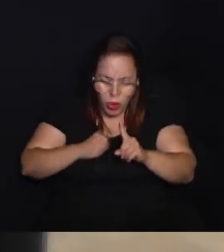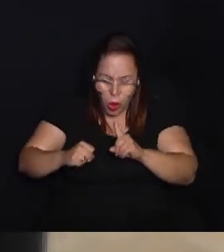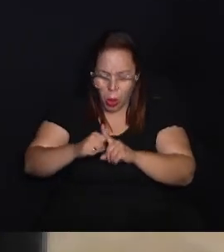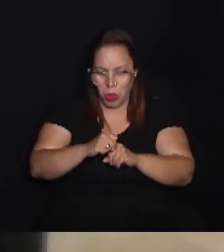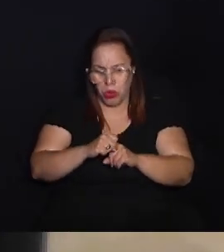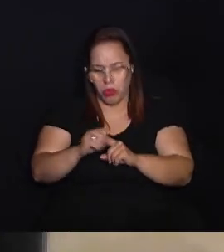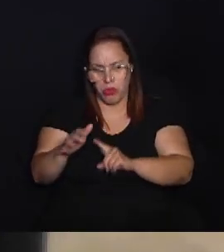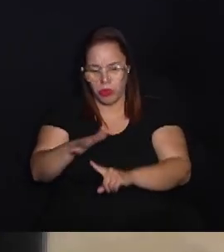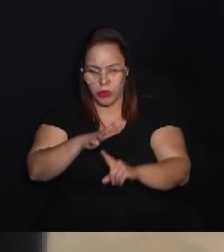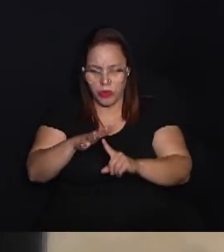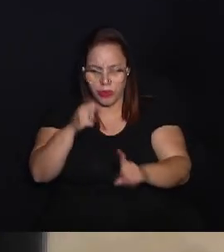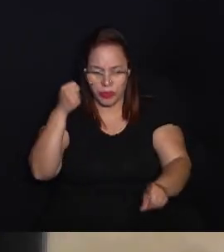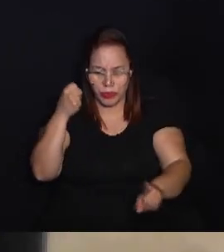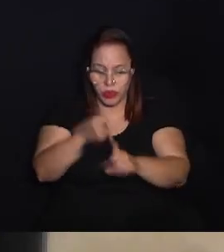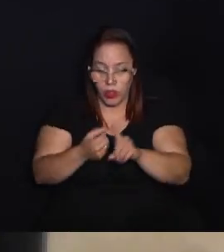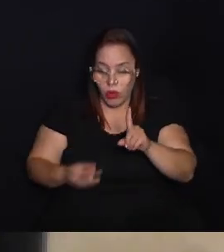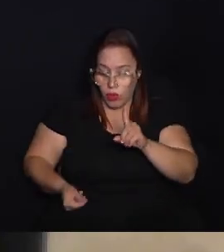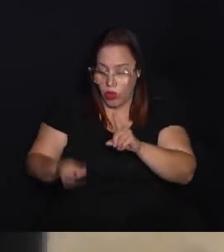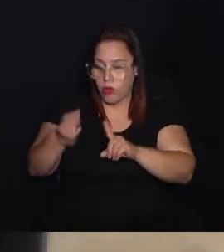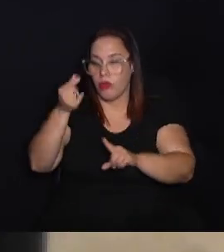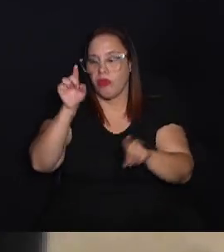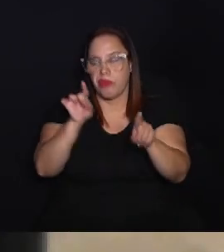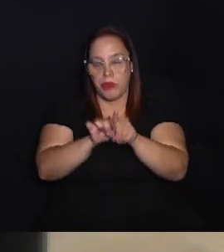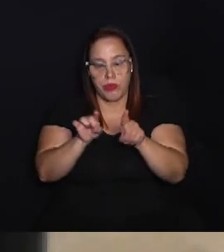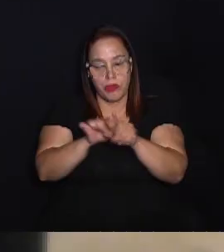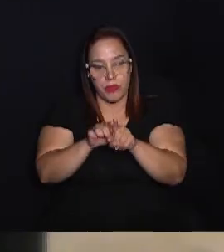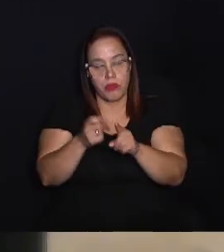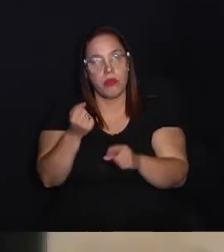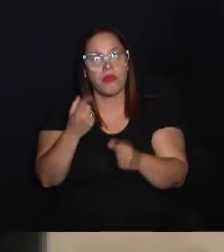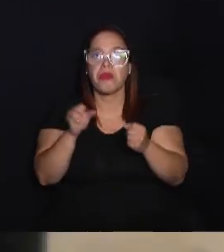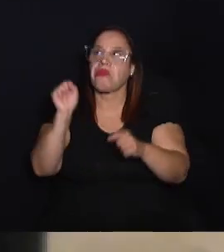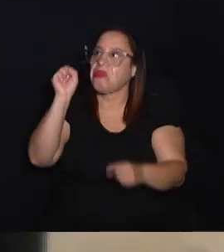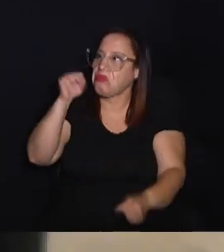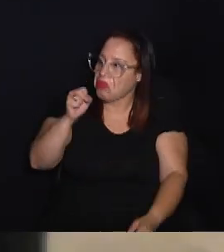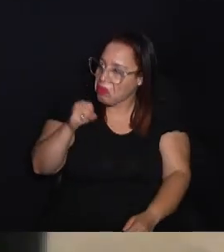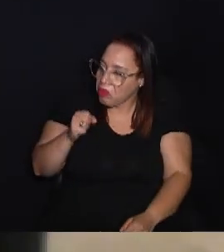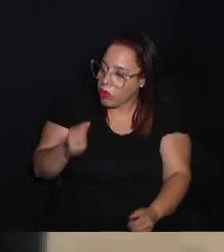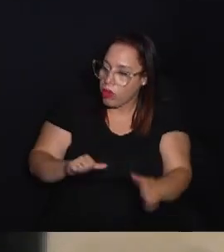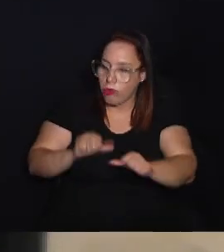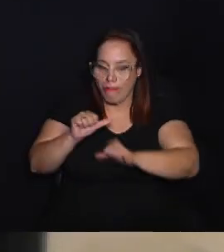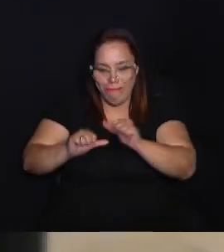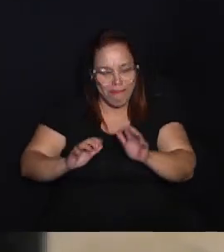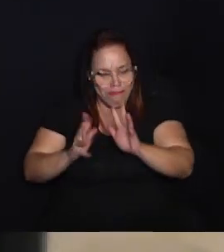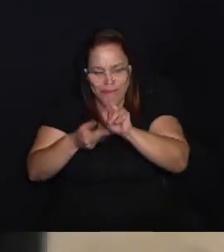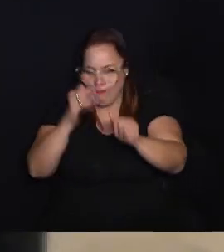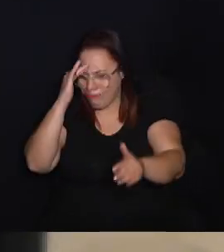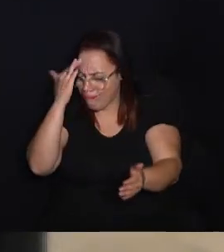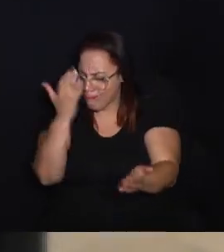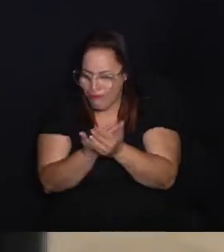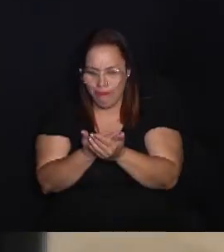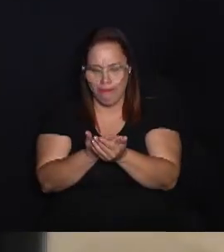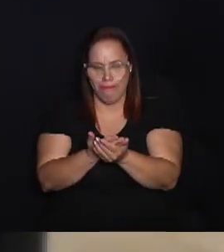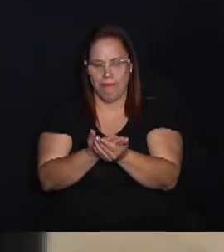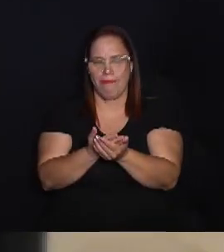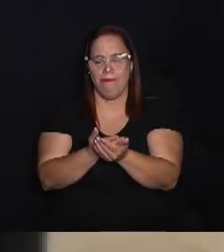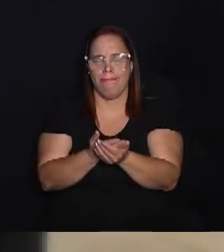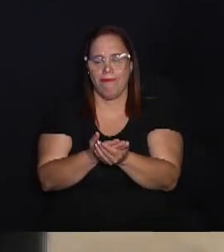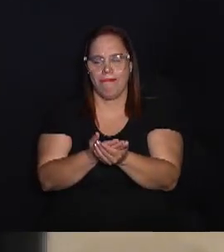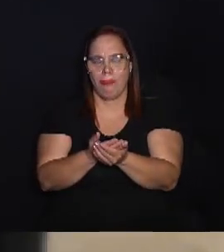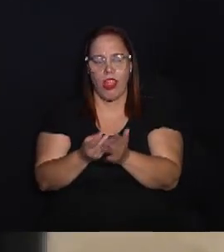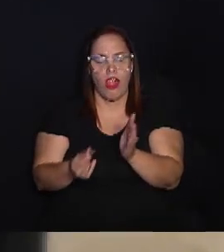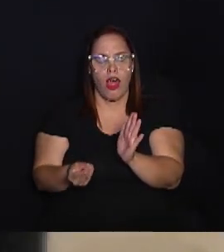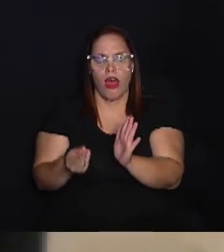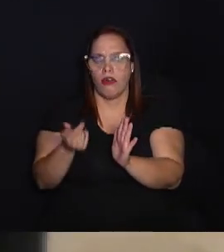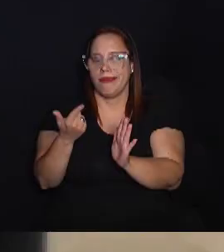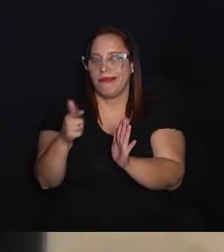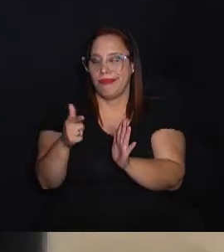impacto socioambiental, mas que te geram impacto financeiro também. E essas são sim as soluções que vão transformar o mundo, eu tenho certeza disso, porque soluções